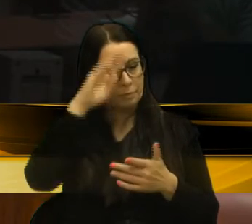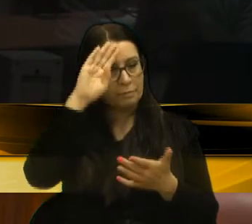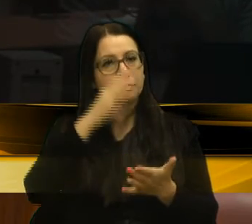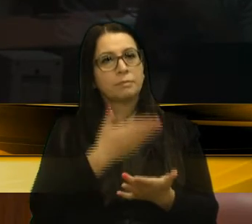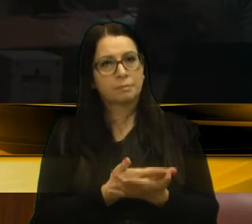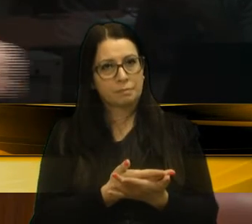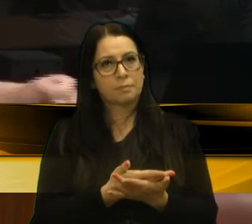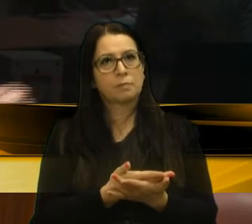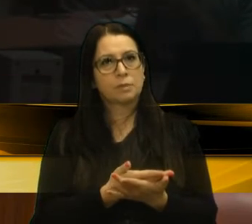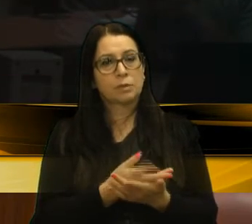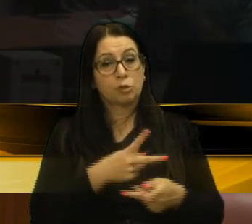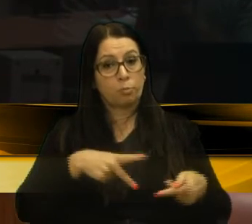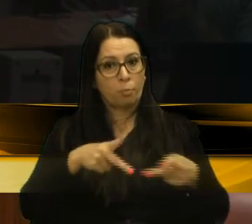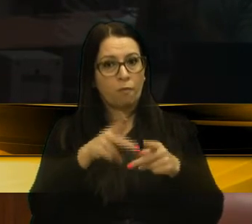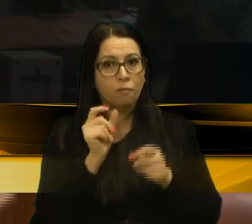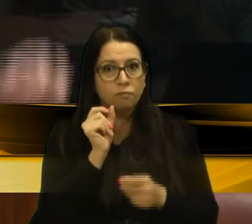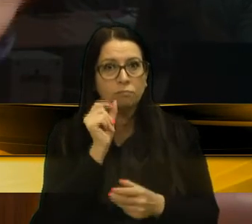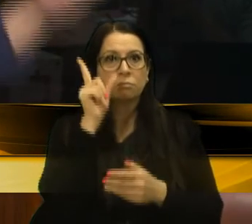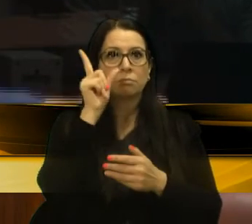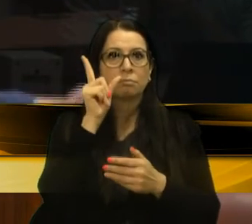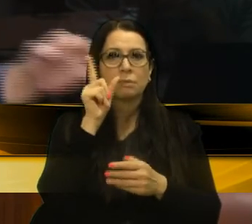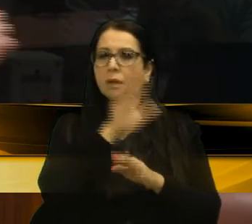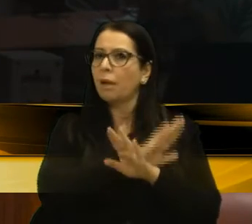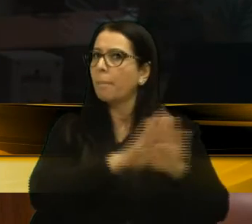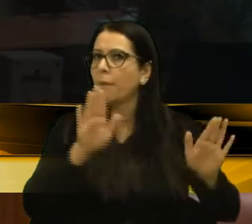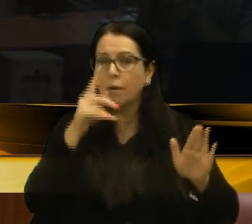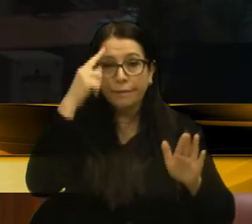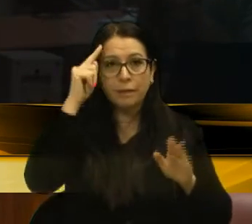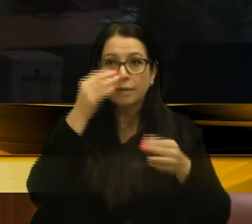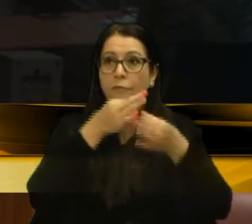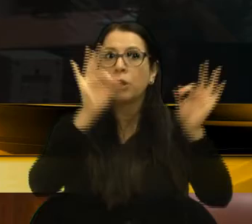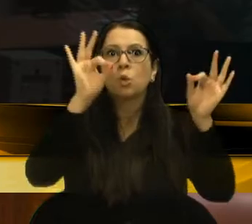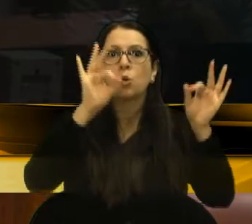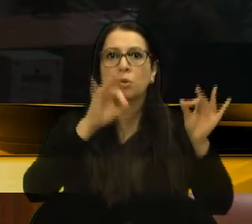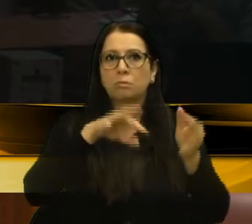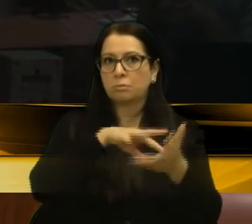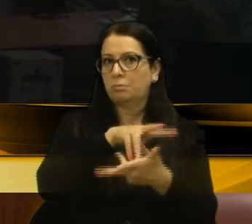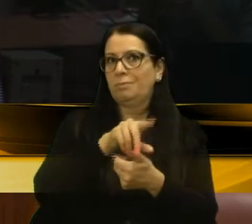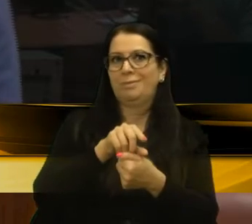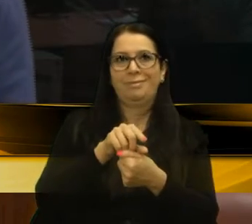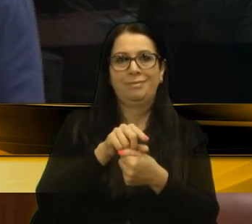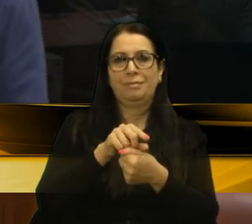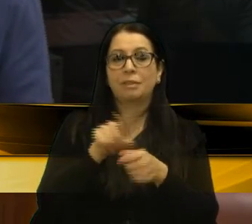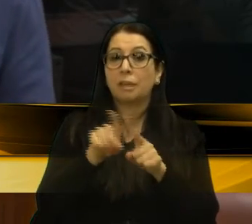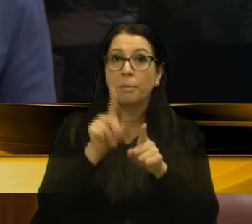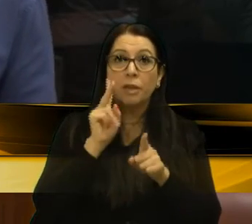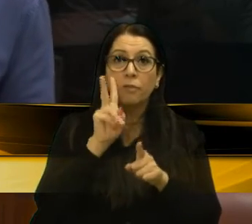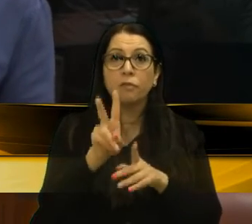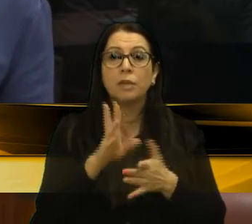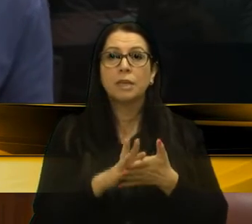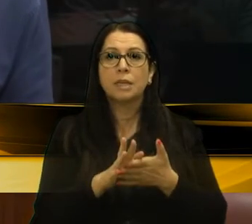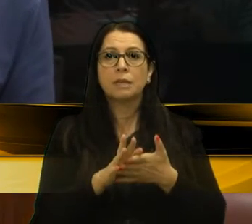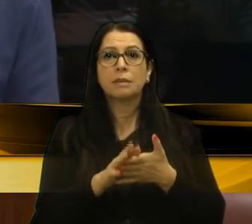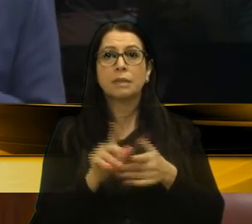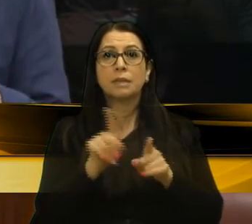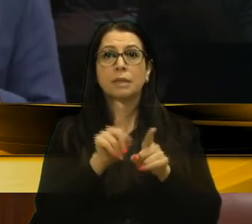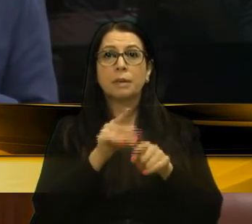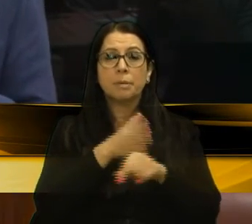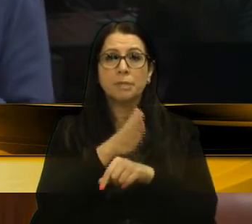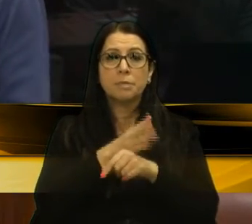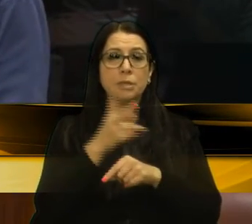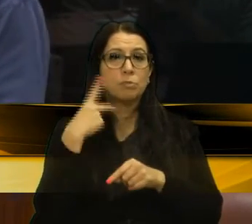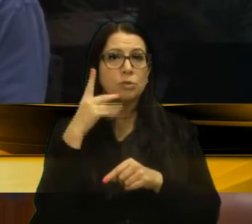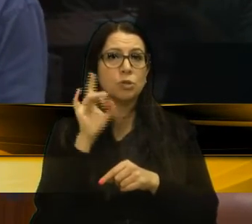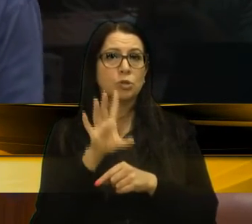o povo acordou. Acabou essa ideia de salvador da pátria e acabou também aquela visão de que a participação política está